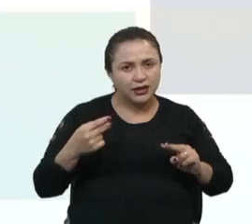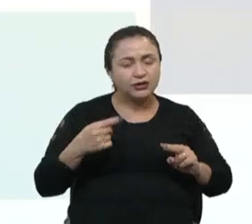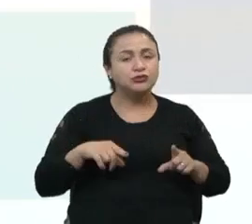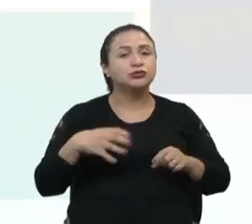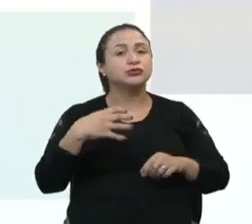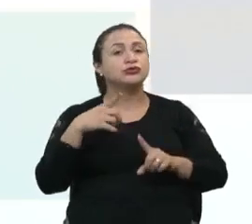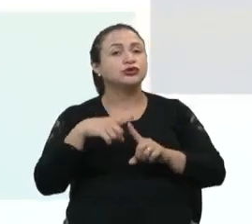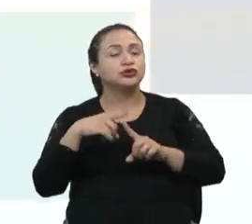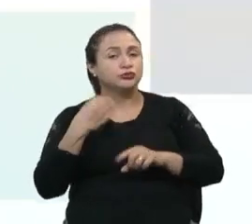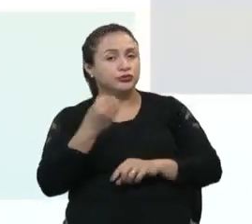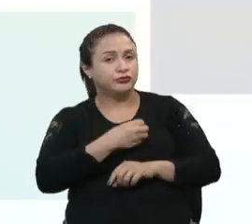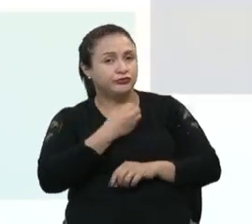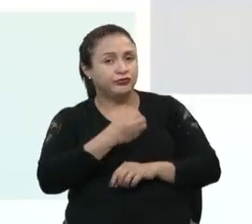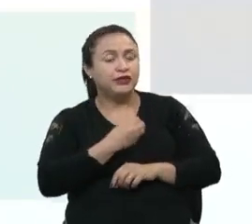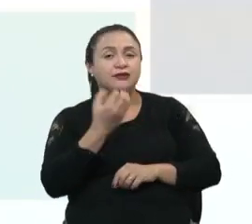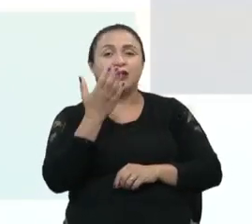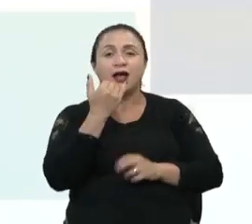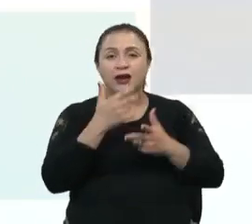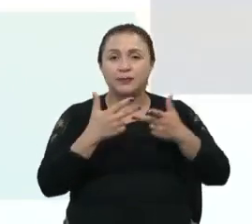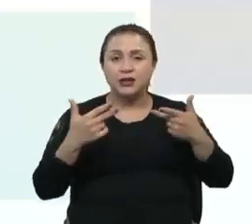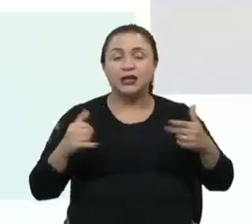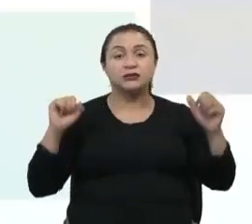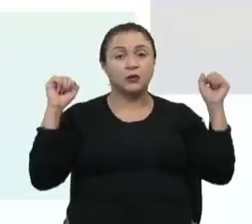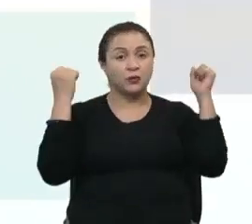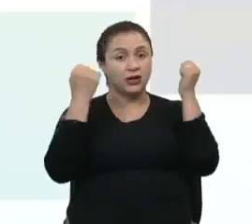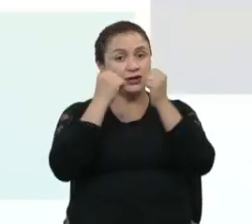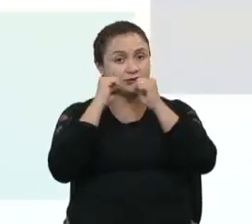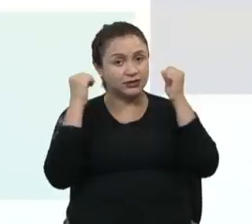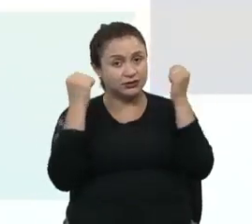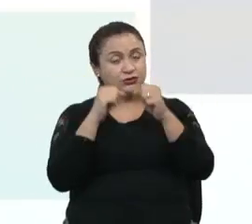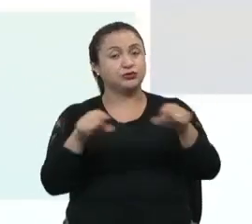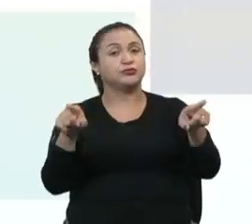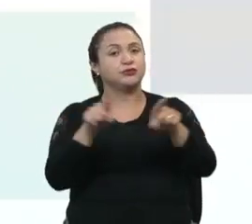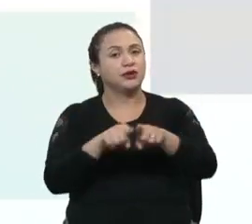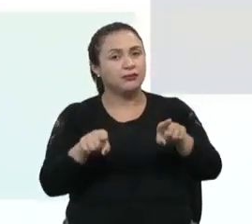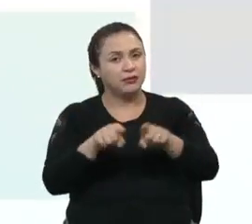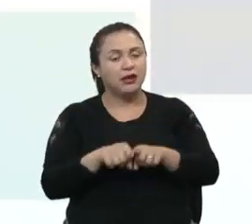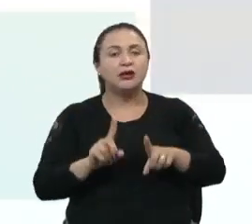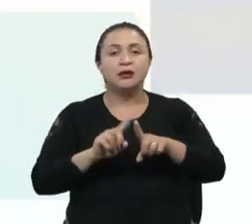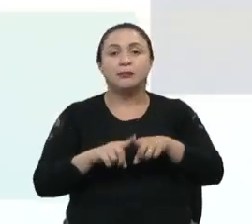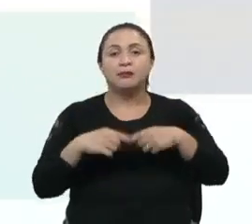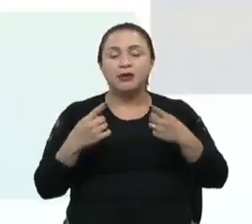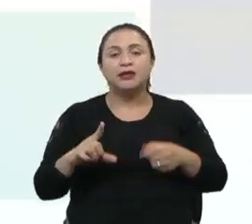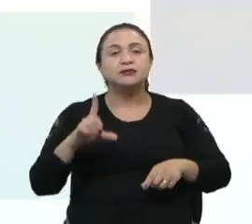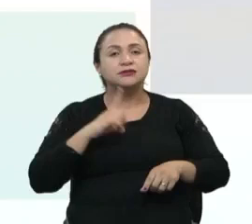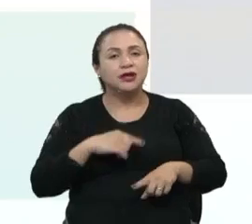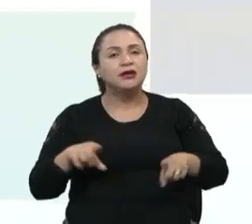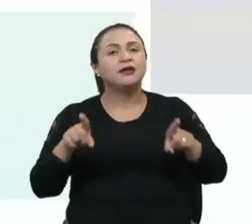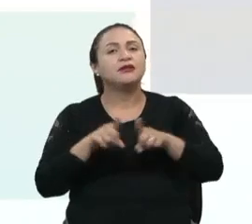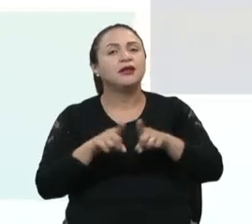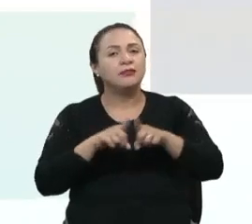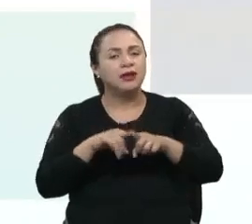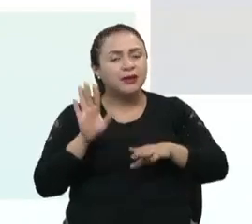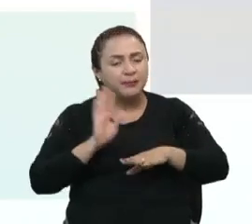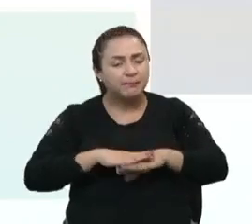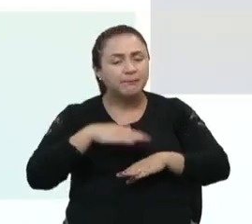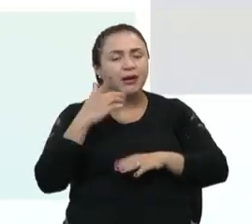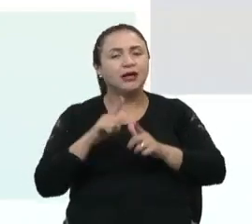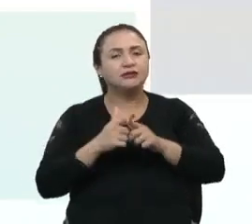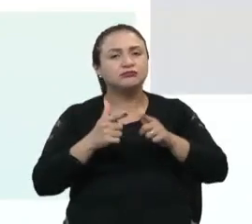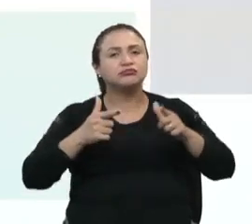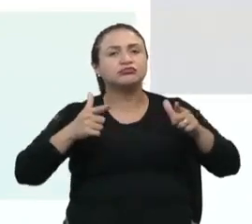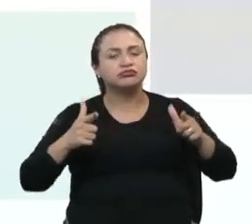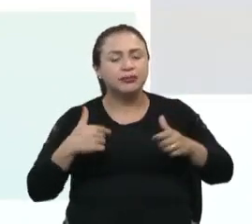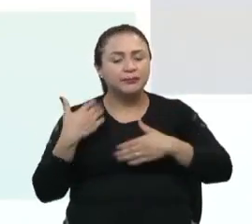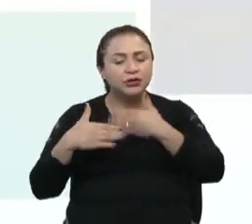de vida, alimentação, exercícios, mas tem uma frequência aumentada com o processo